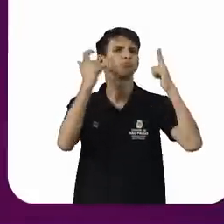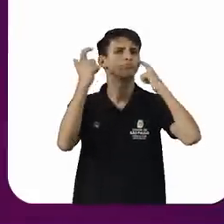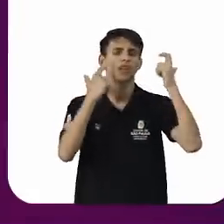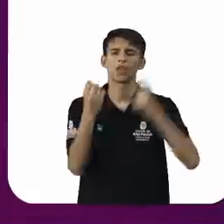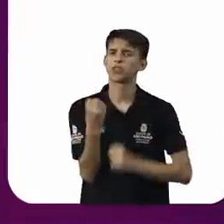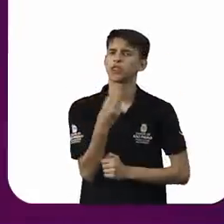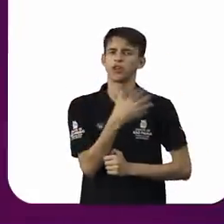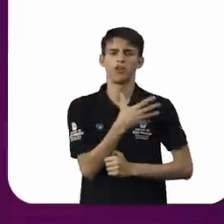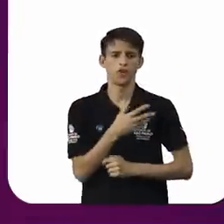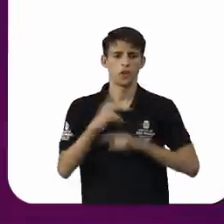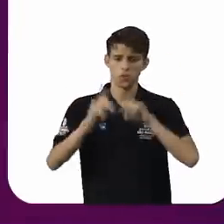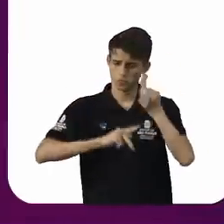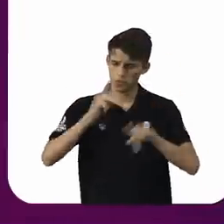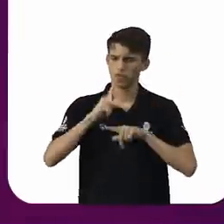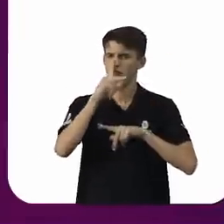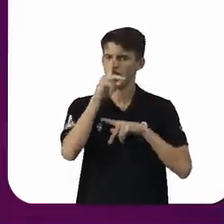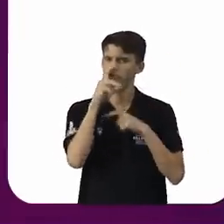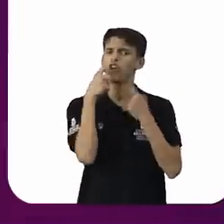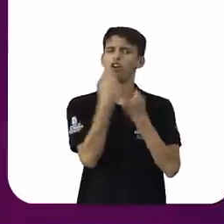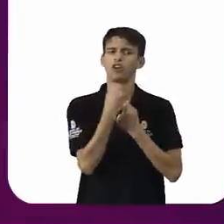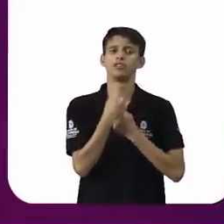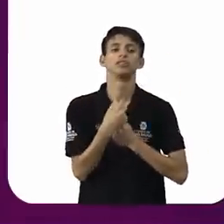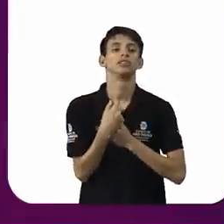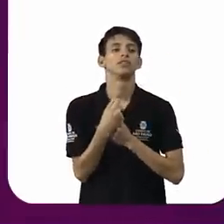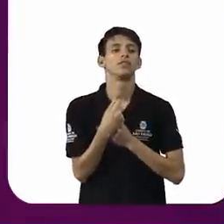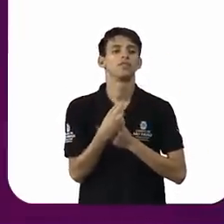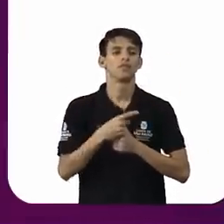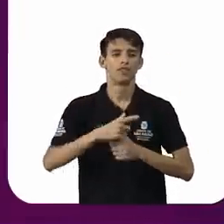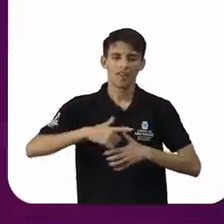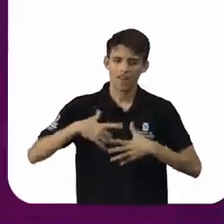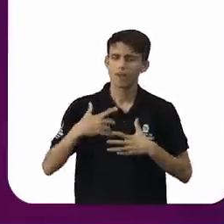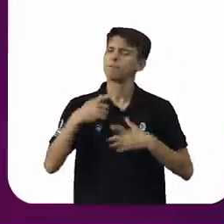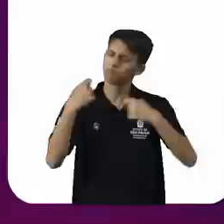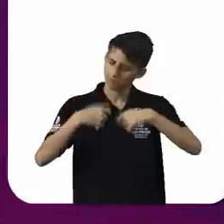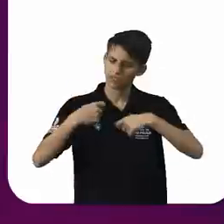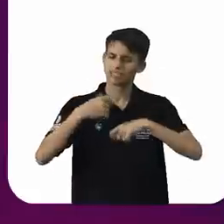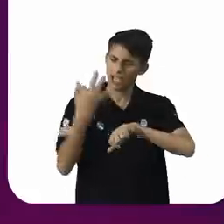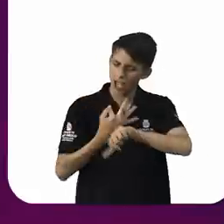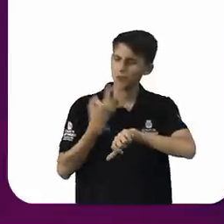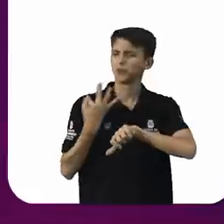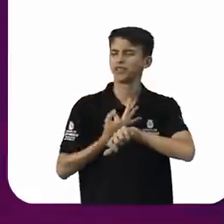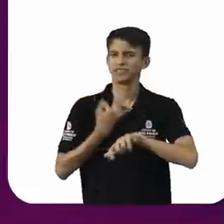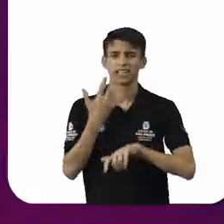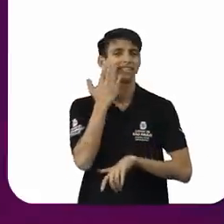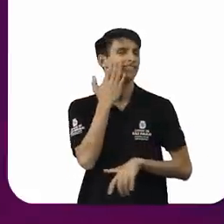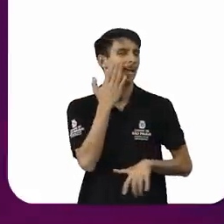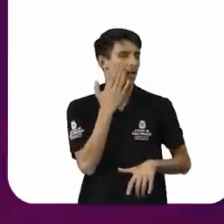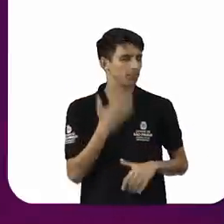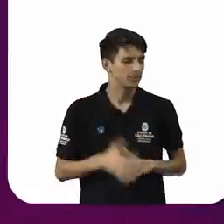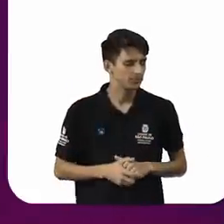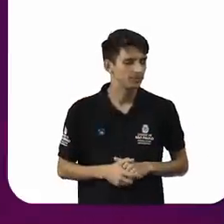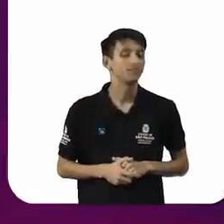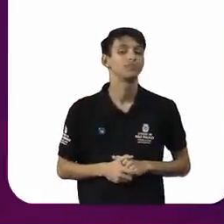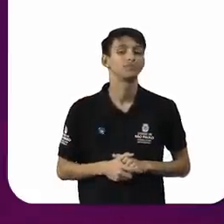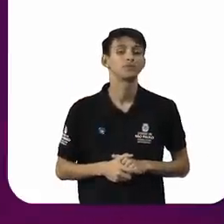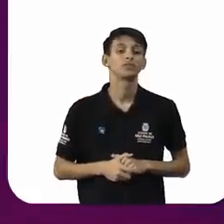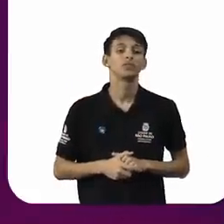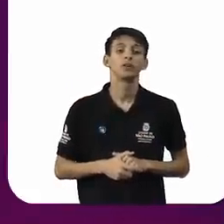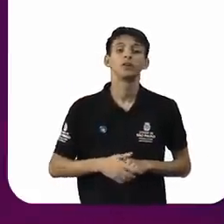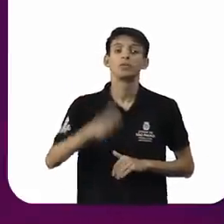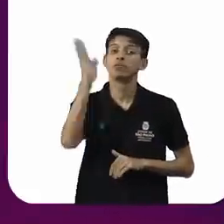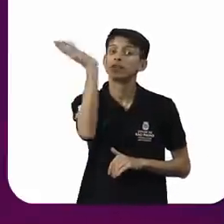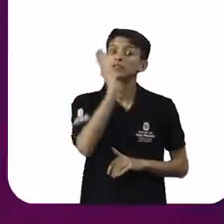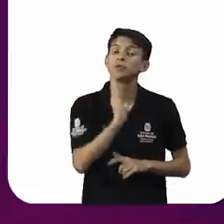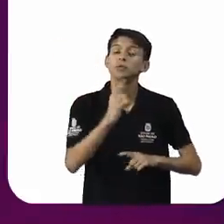ele, que é um povo forte, que ele ginga quando é preciso, não é? O Brasil é